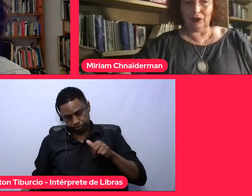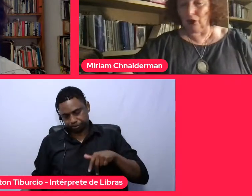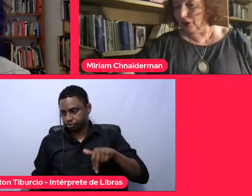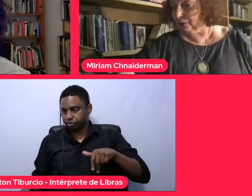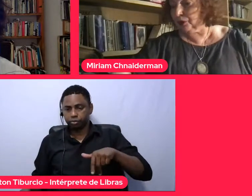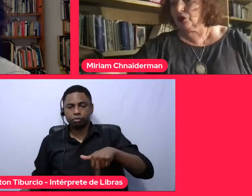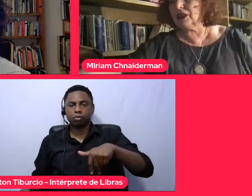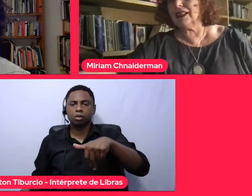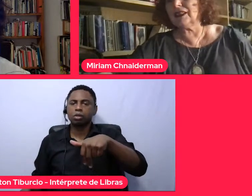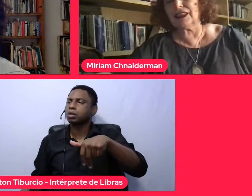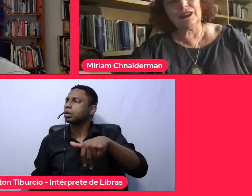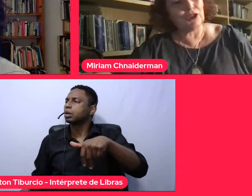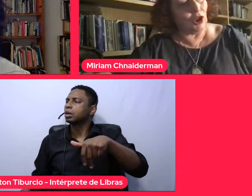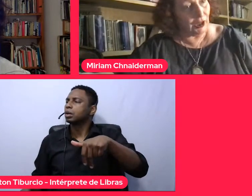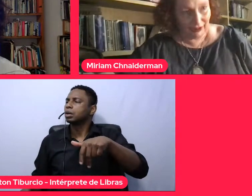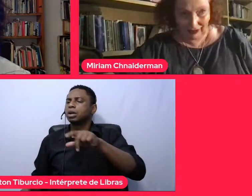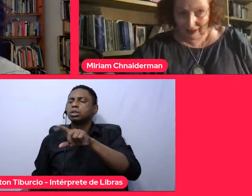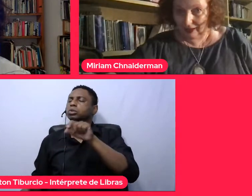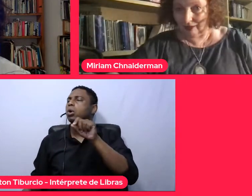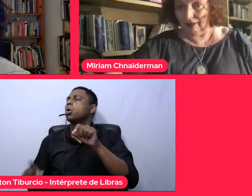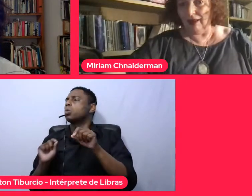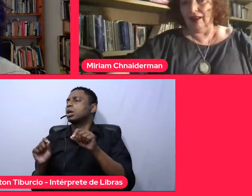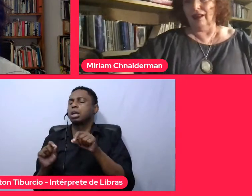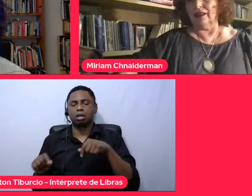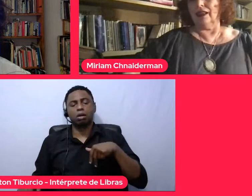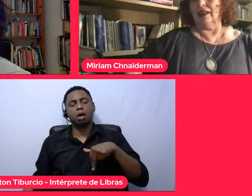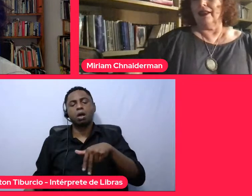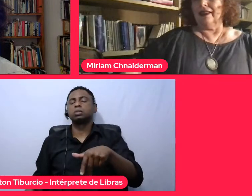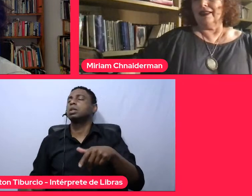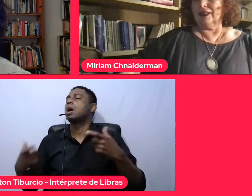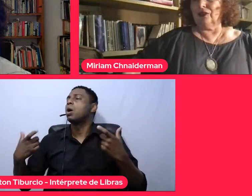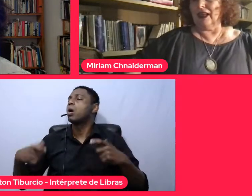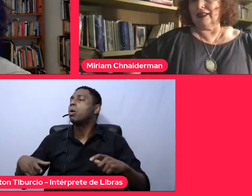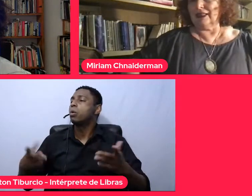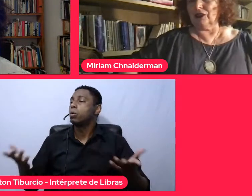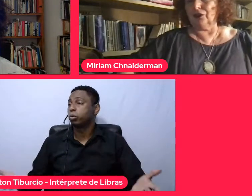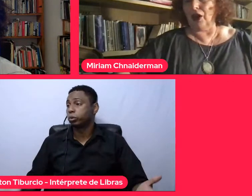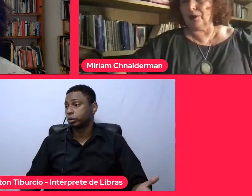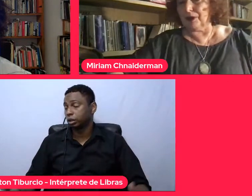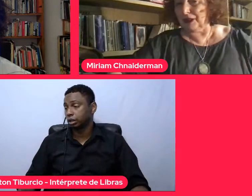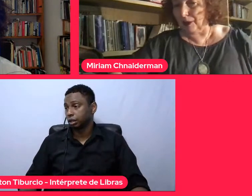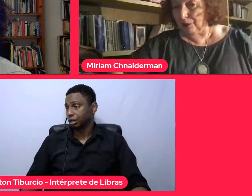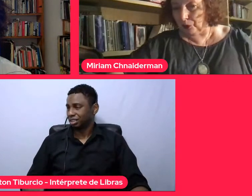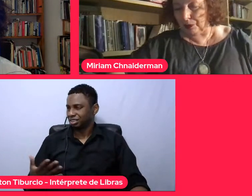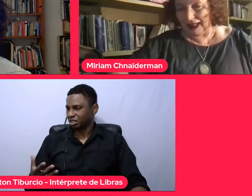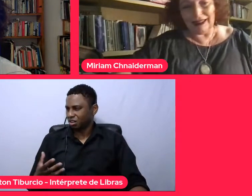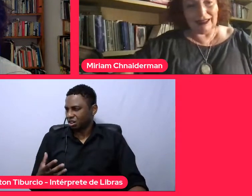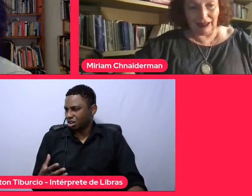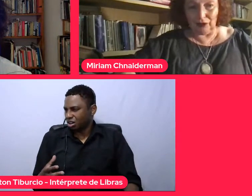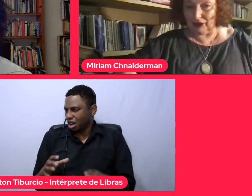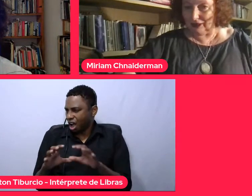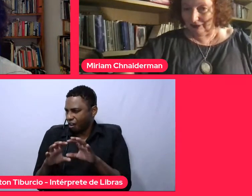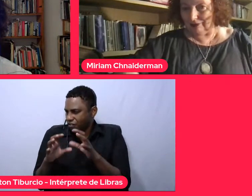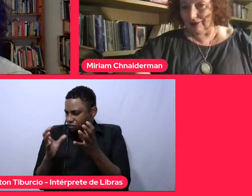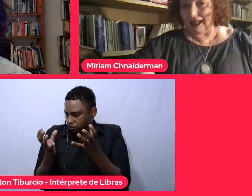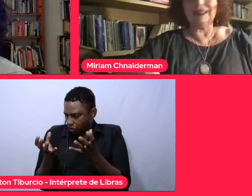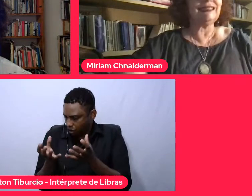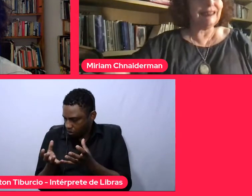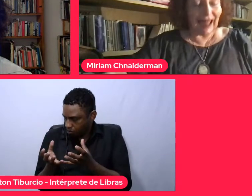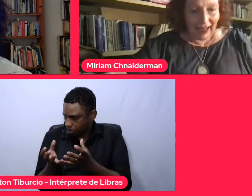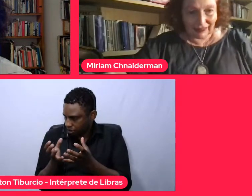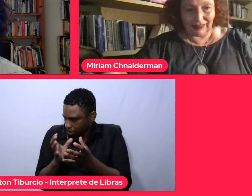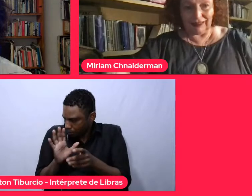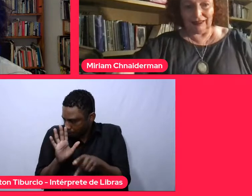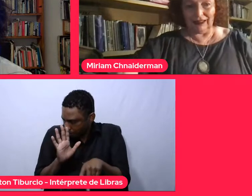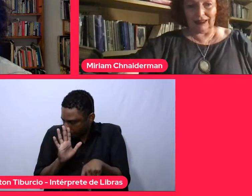que ele escolhe? Por onde ele escolhe andar? Então, essas formas de apropriação da